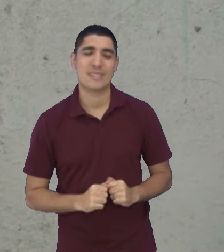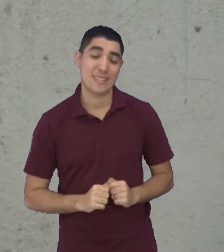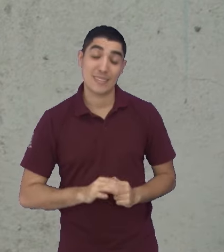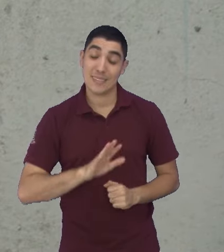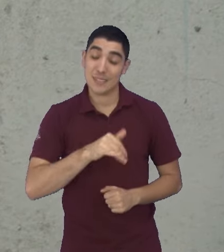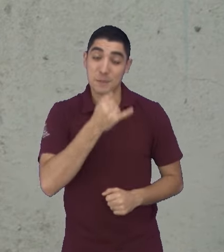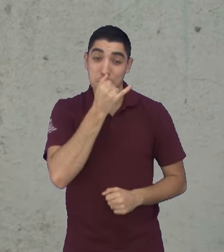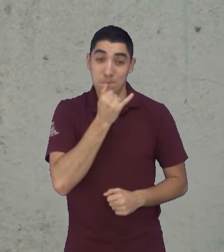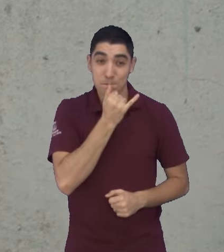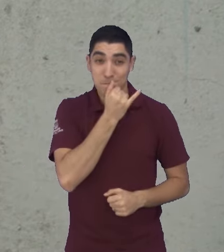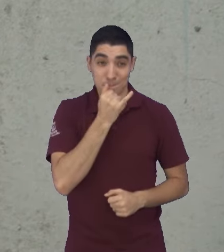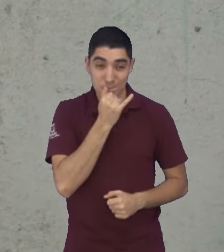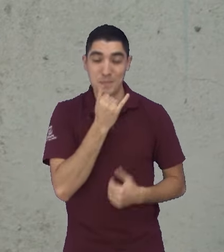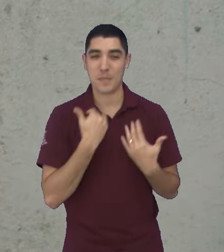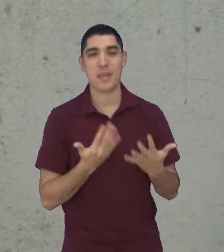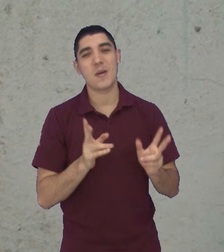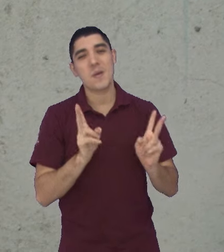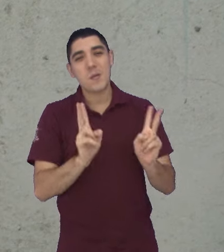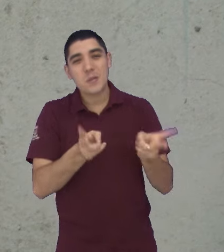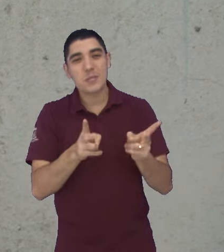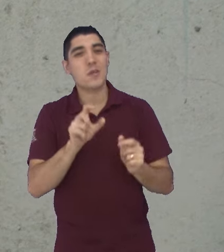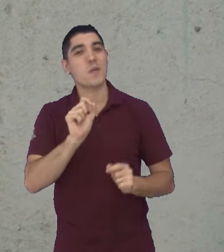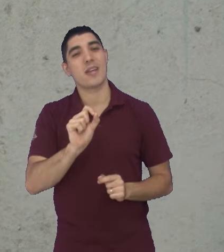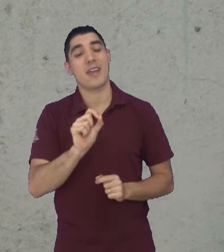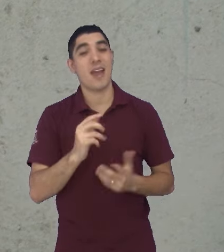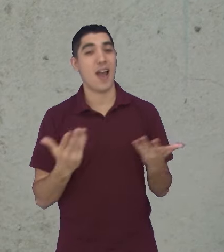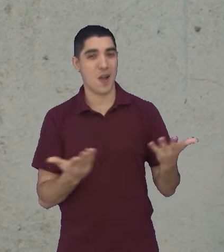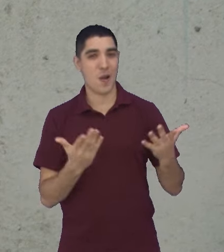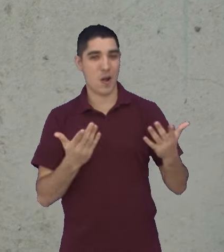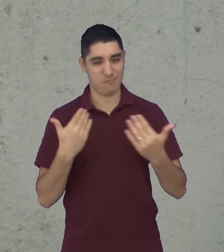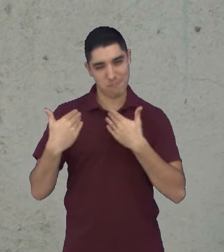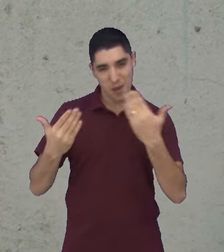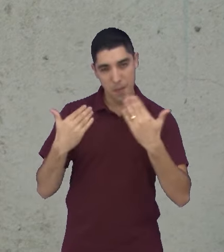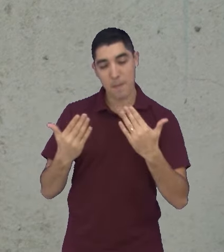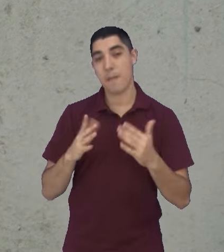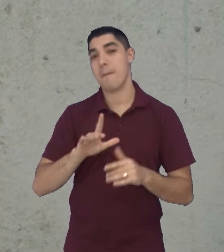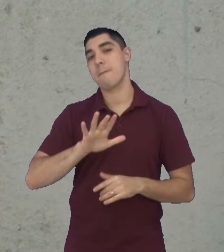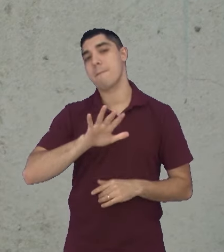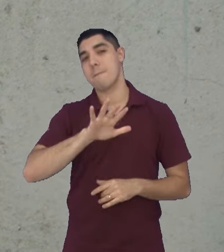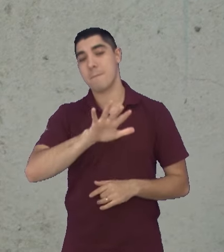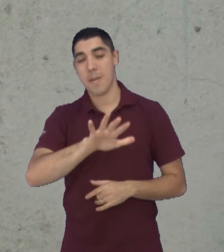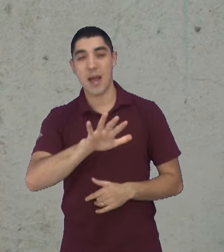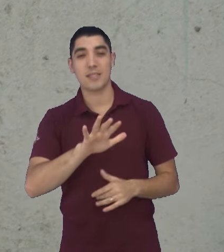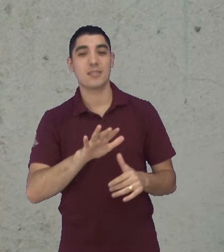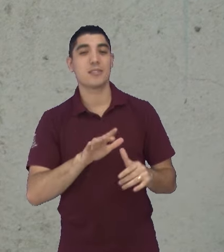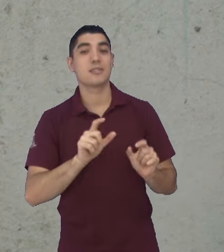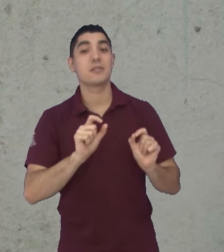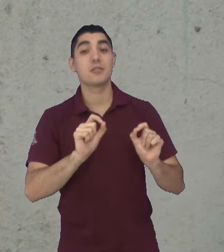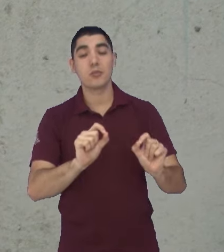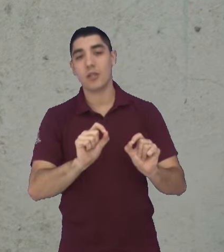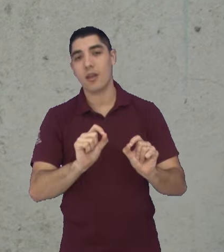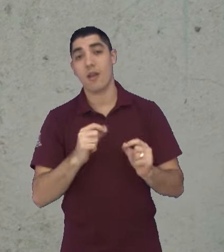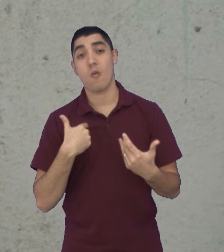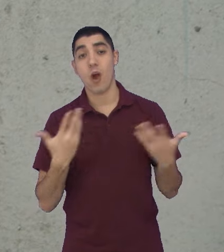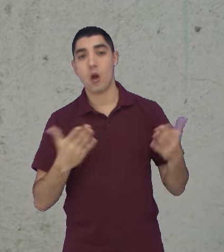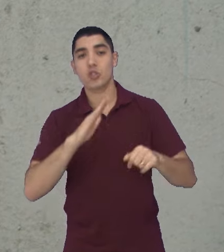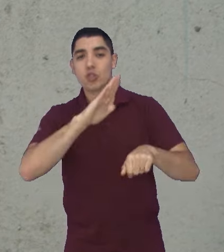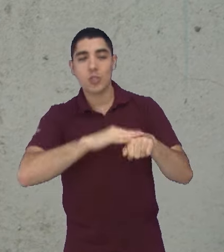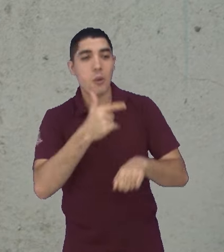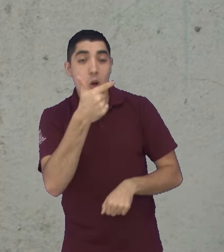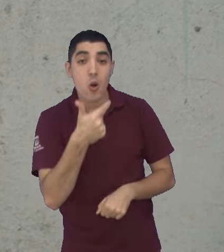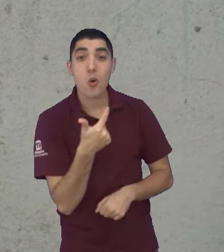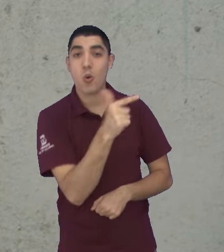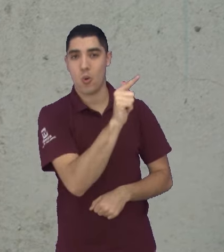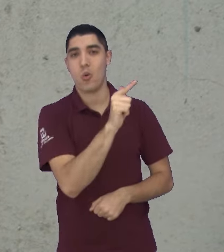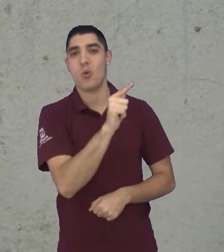mas vamos lá, vou seguir firme aqui. A gente vai continuar o nosso papo daqui a pouquinho sobre esse mercado de pães artesanais, principalmente. Mas eu vou chamar uma outra